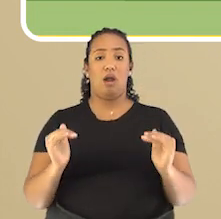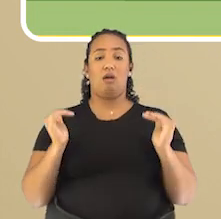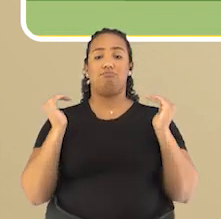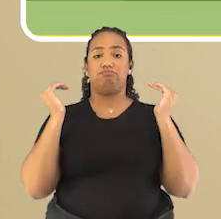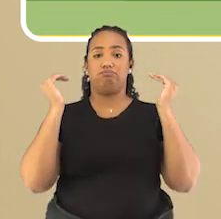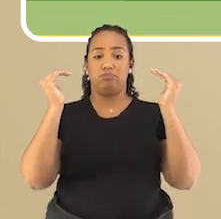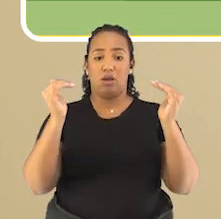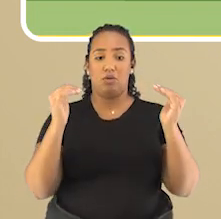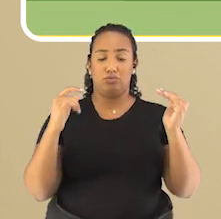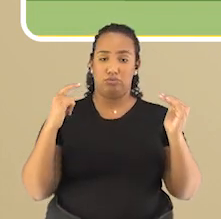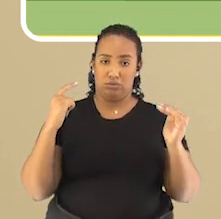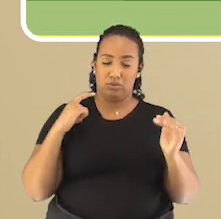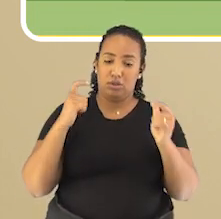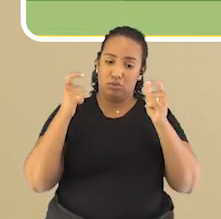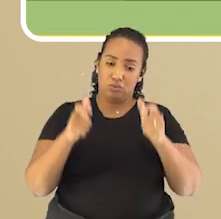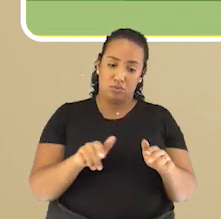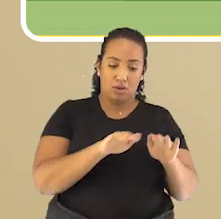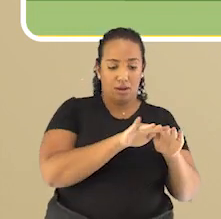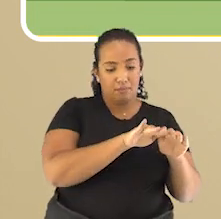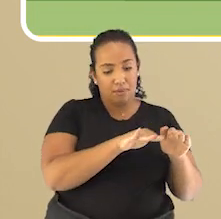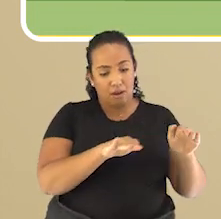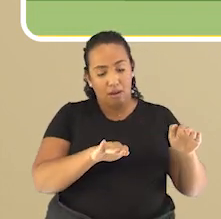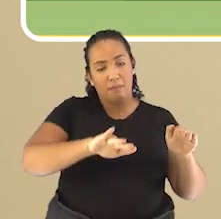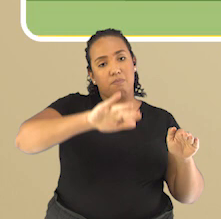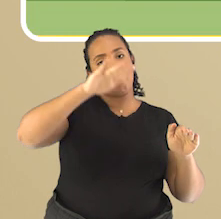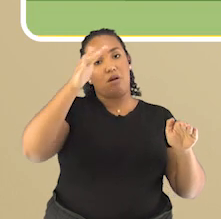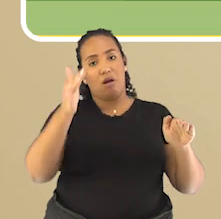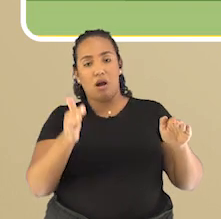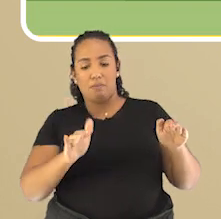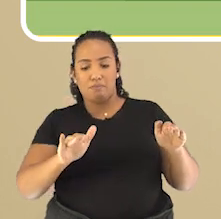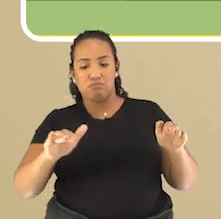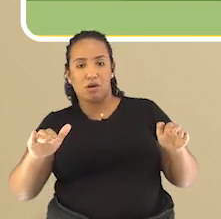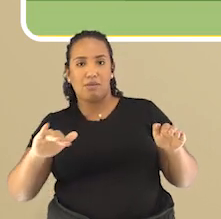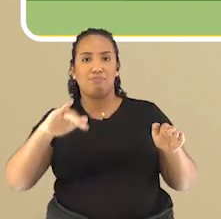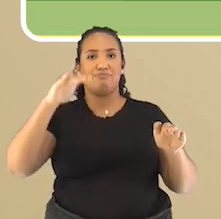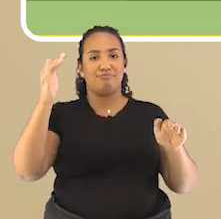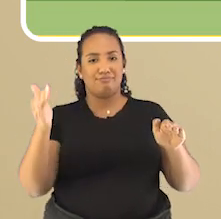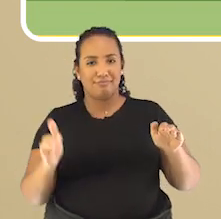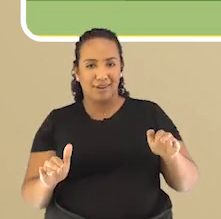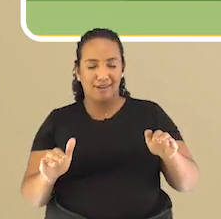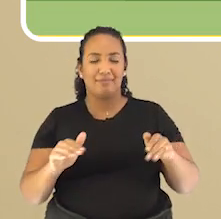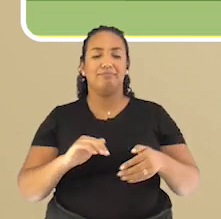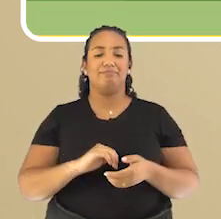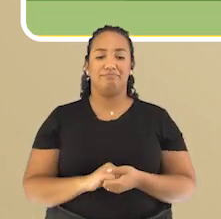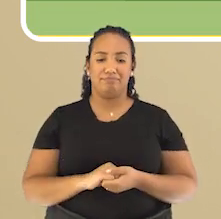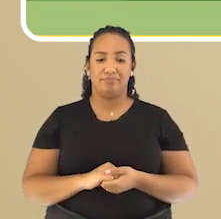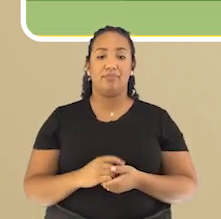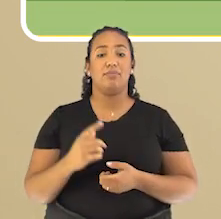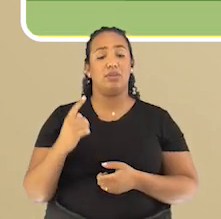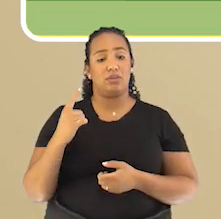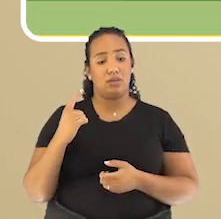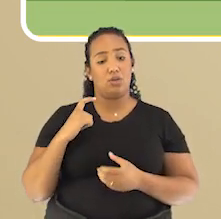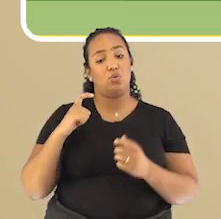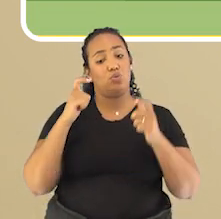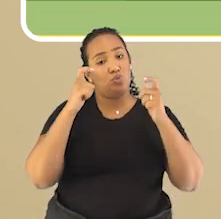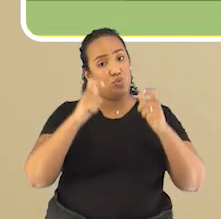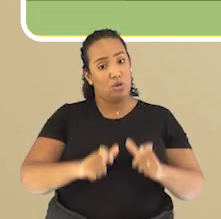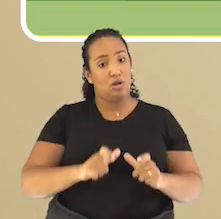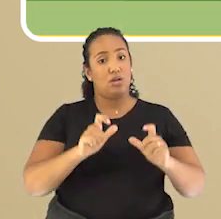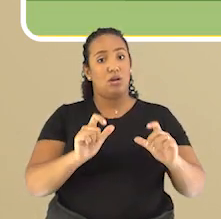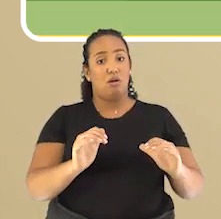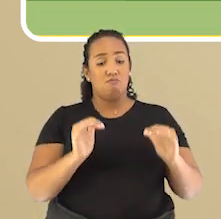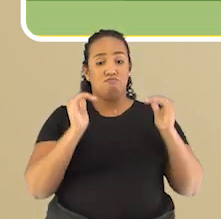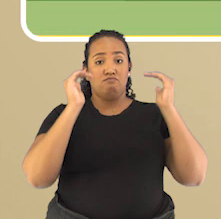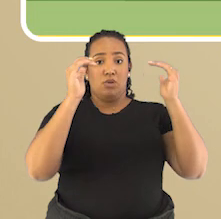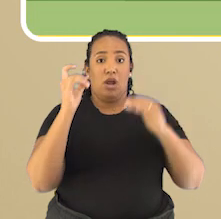planas e mais onduladas, né, que revezam essas áreas. Embora tenha algumas partes mais elevadas, esses espaços